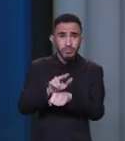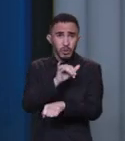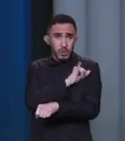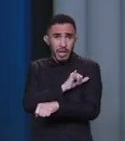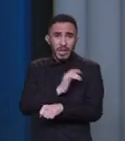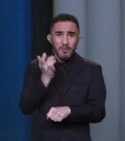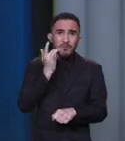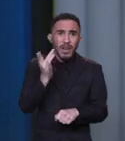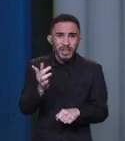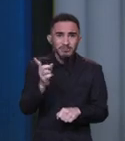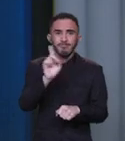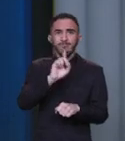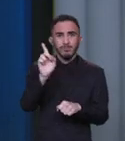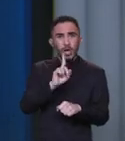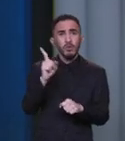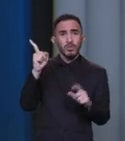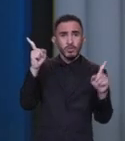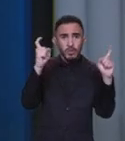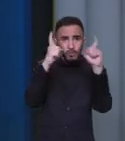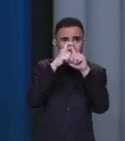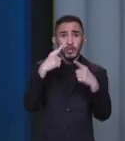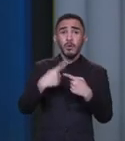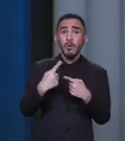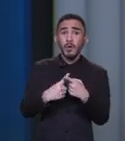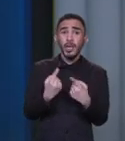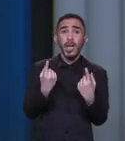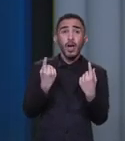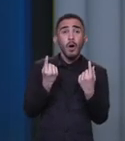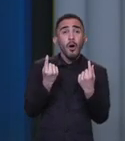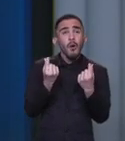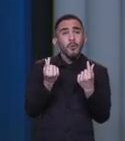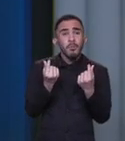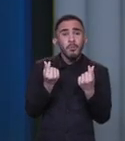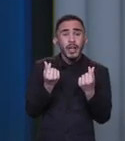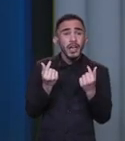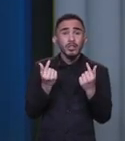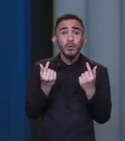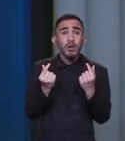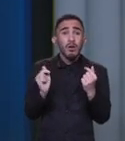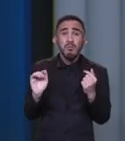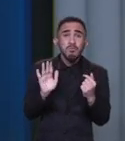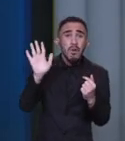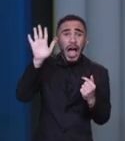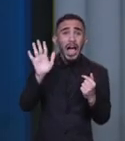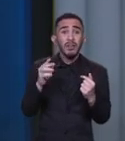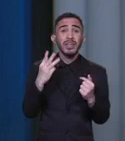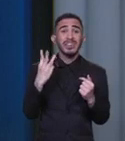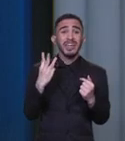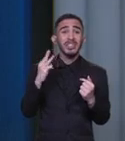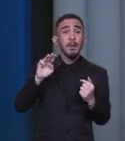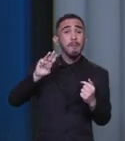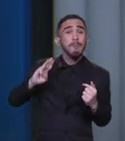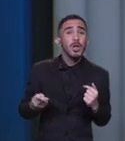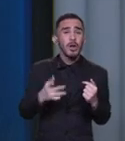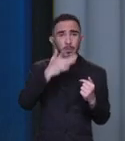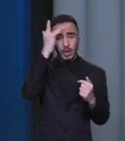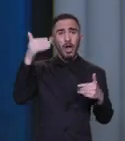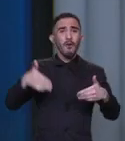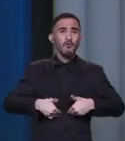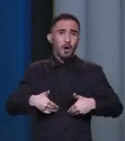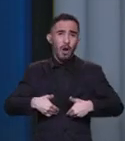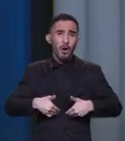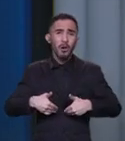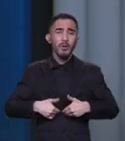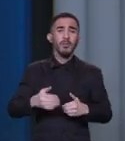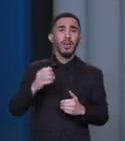vida está muito dura, muito difícil. Os preços não param de subir. Nós temos 3 milhões de pessoas passando fome. E o Cláudio Castro fica